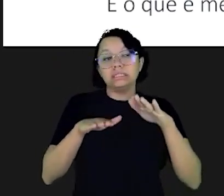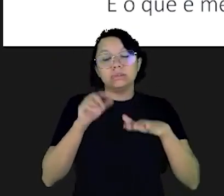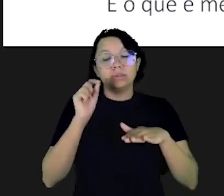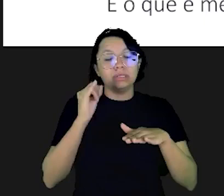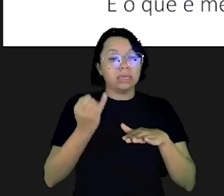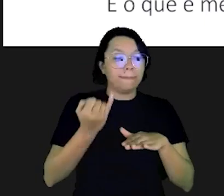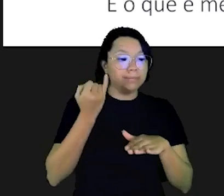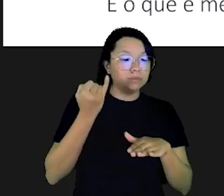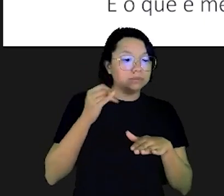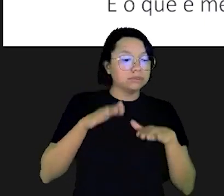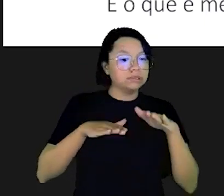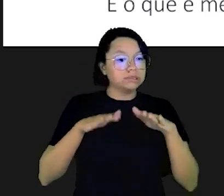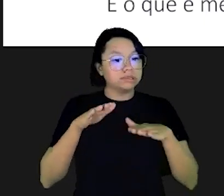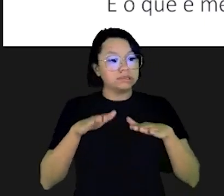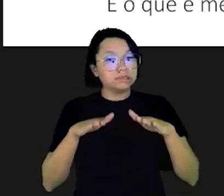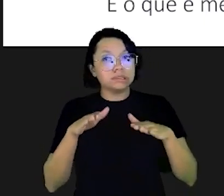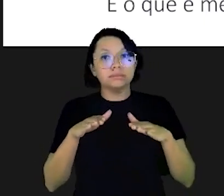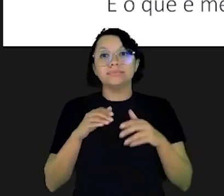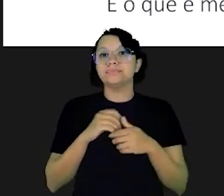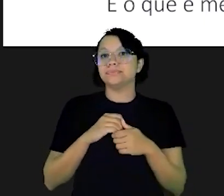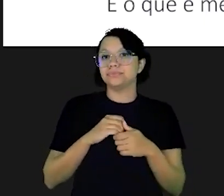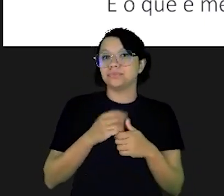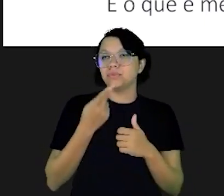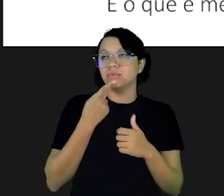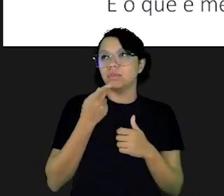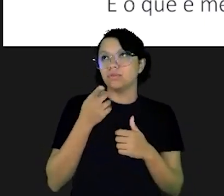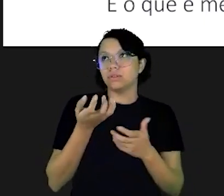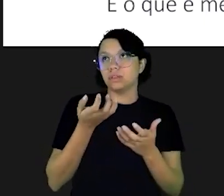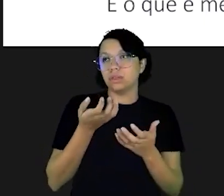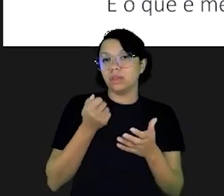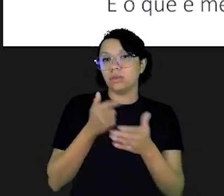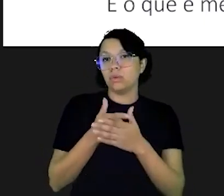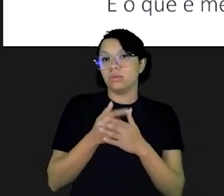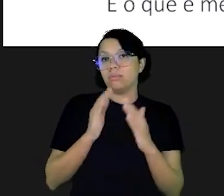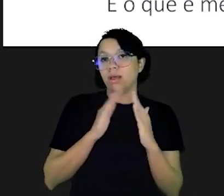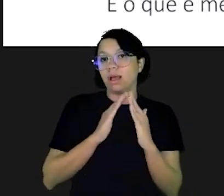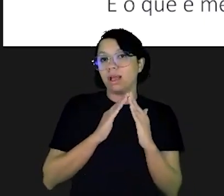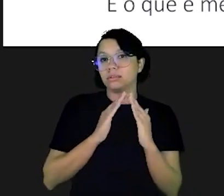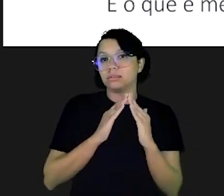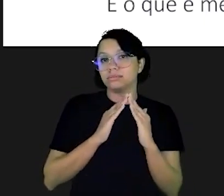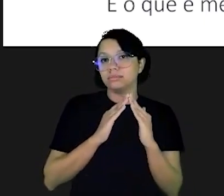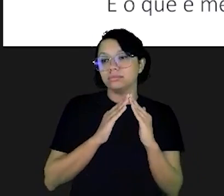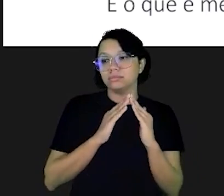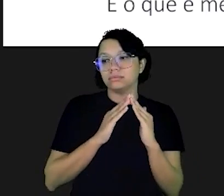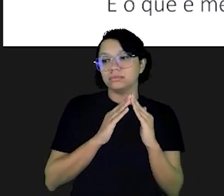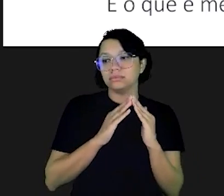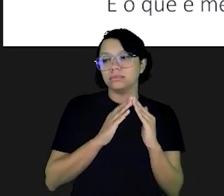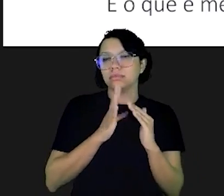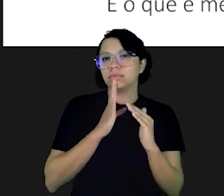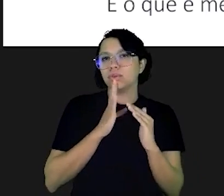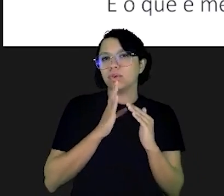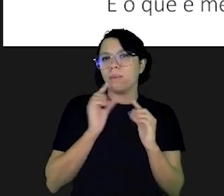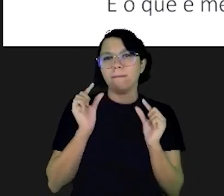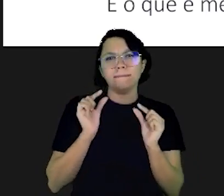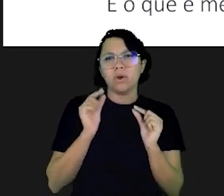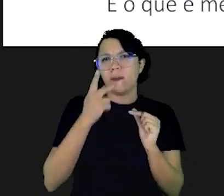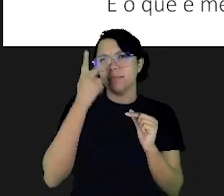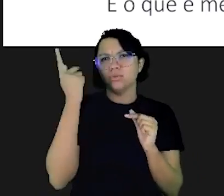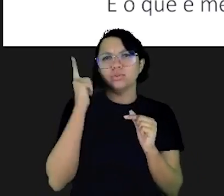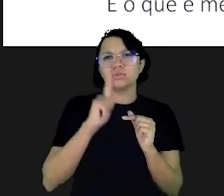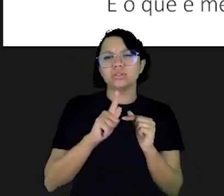pesar o que é mais importante o que é mais relevante digamos que você queira comprar um imóvel